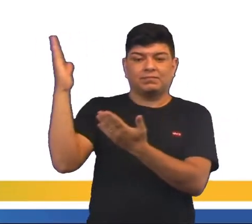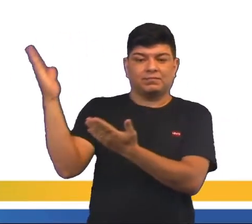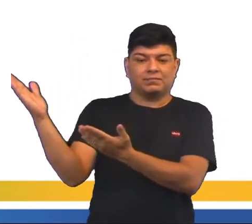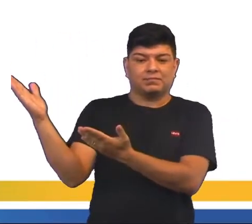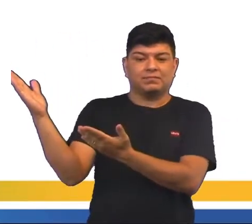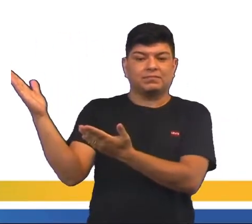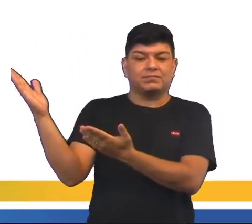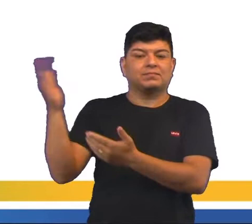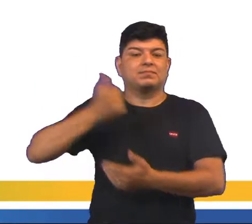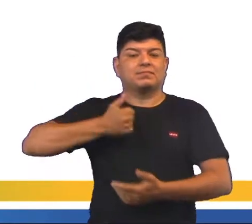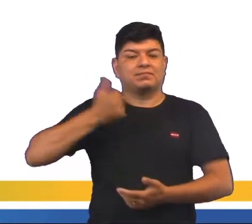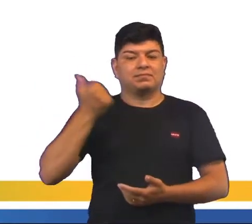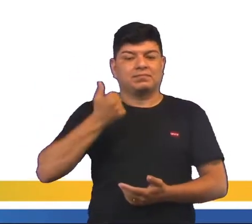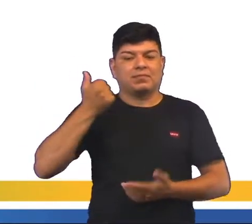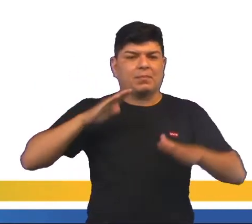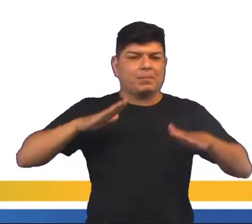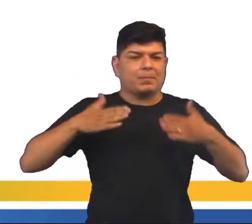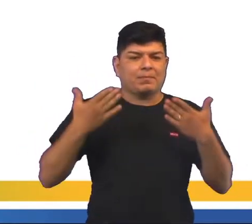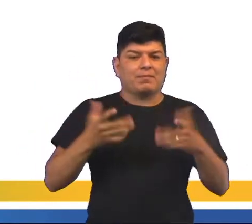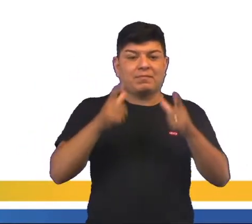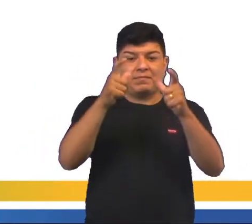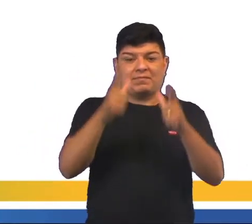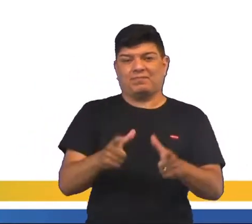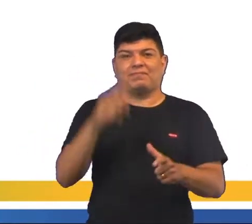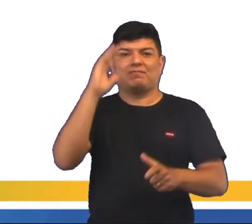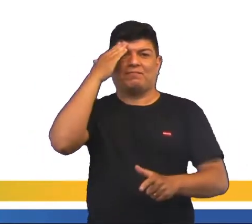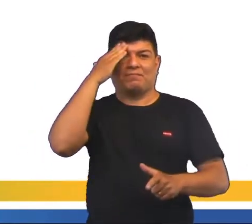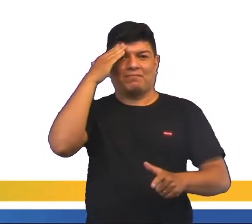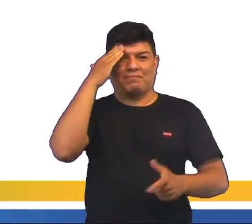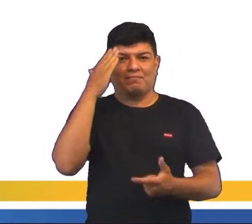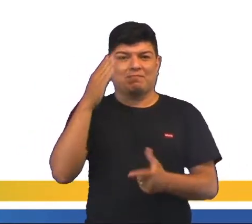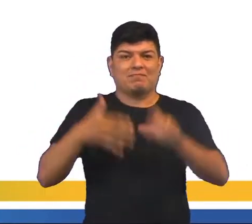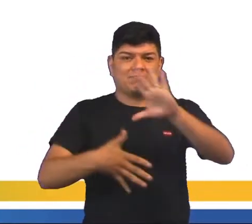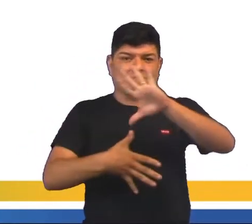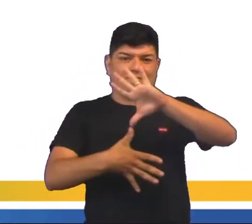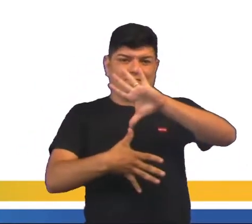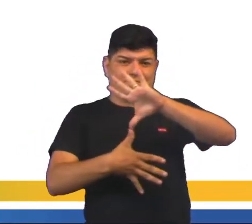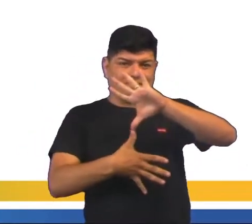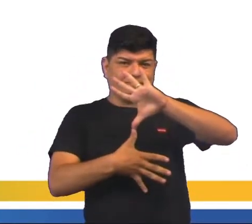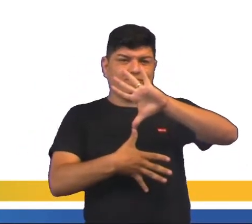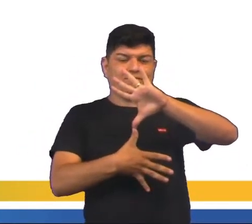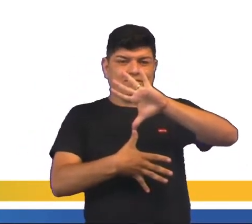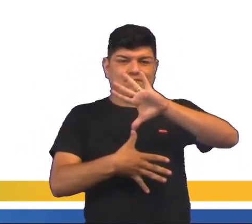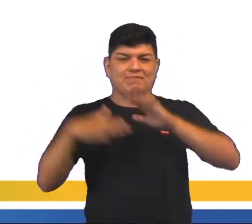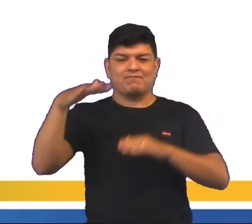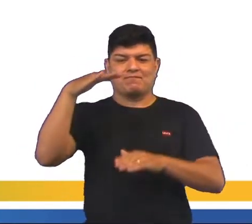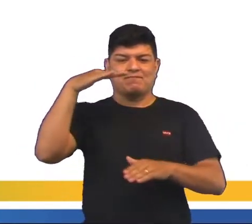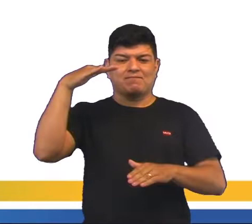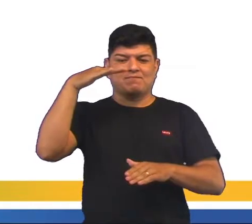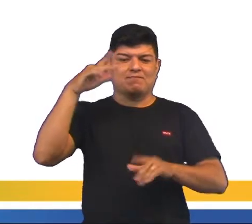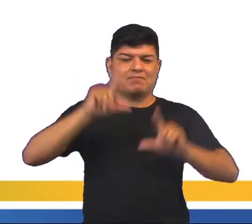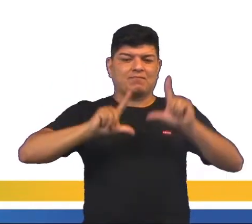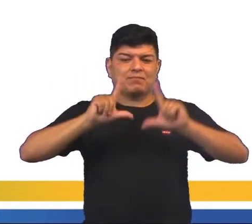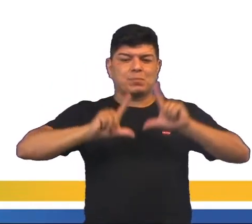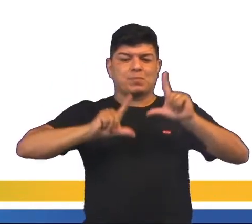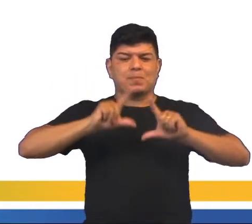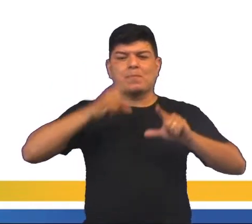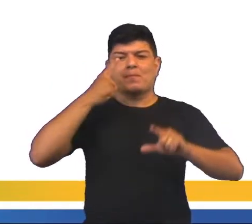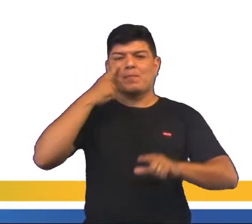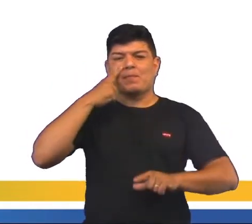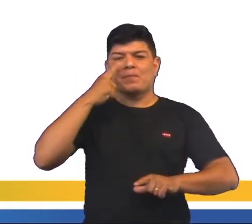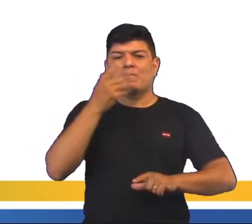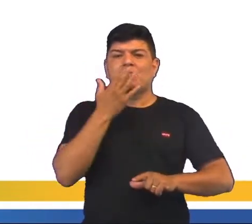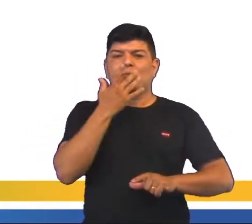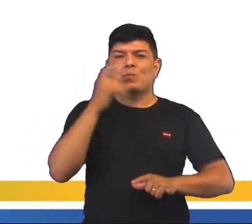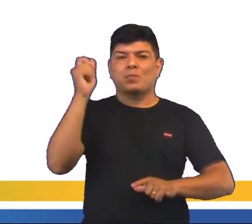para você primeiramente qual é a região que compreende a América Latina. Então lá na parte alta da sua tela você verifica aí